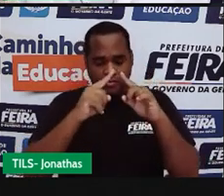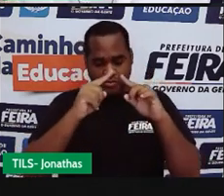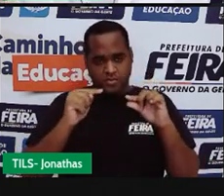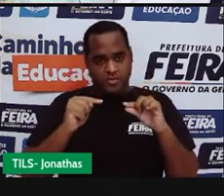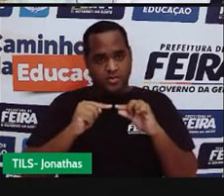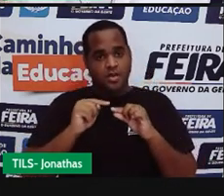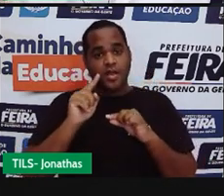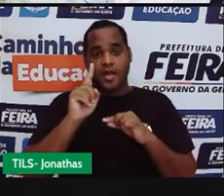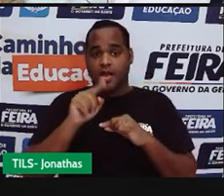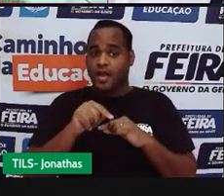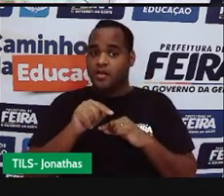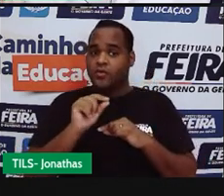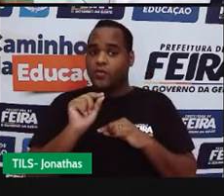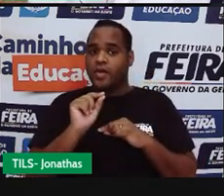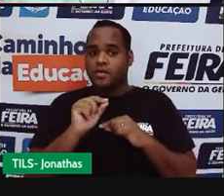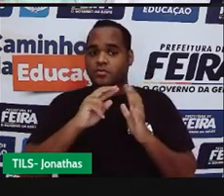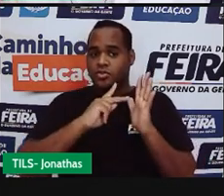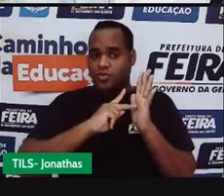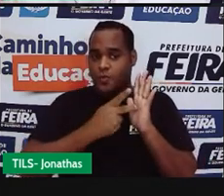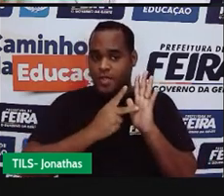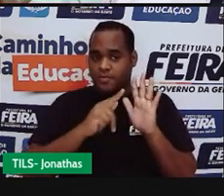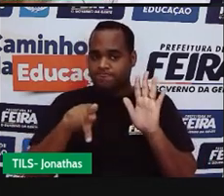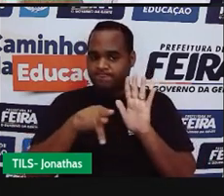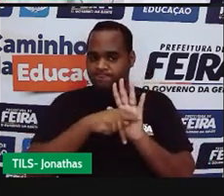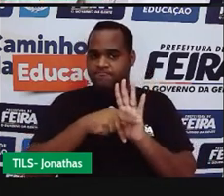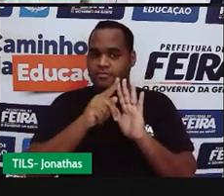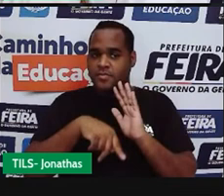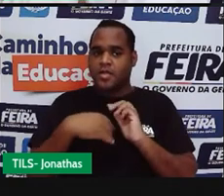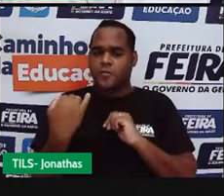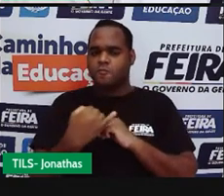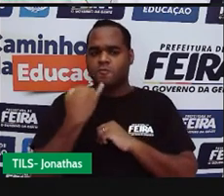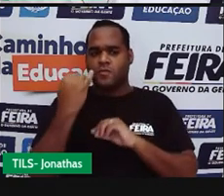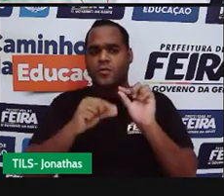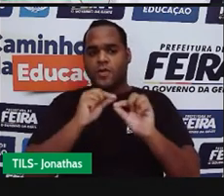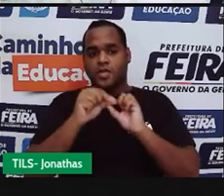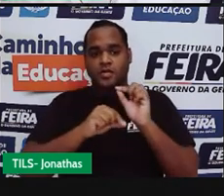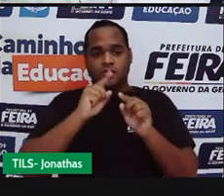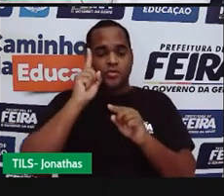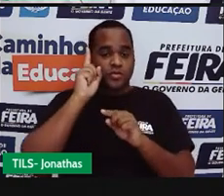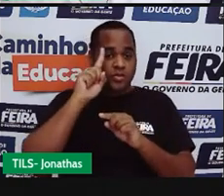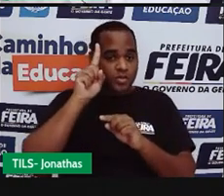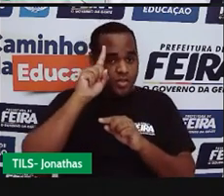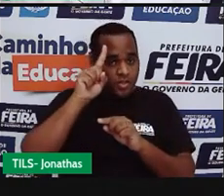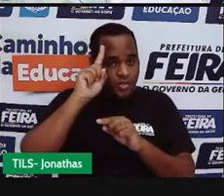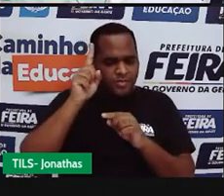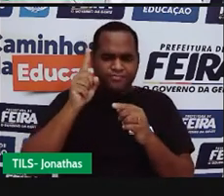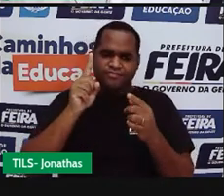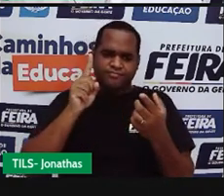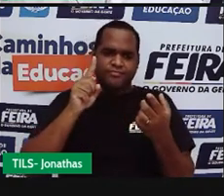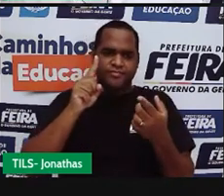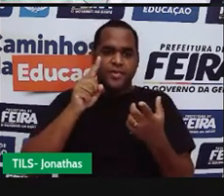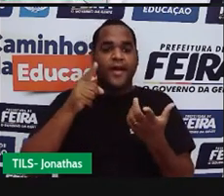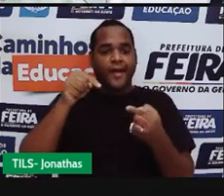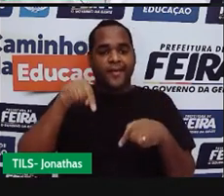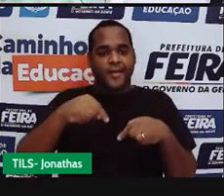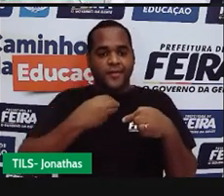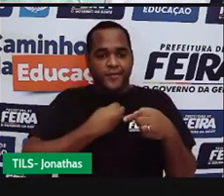são figuras geométricas muito importantes em situações do nosso mundo real. E também